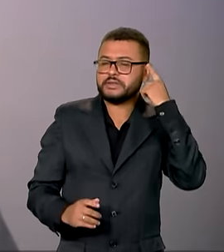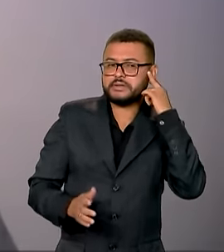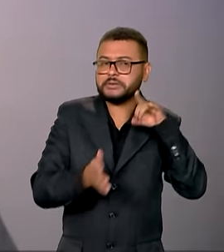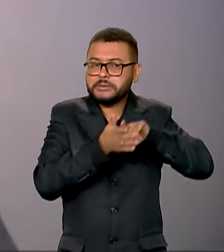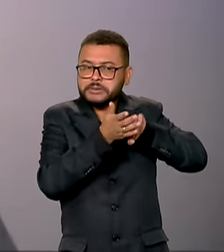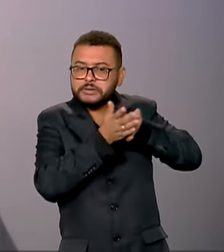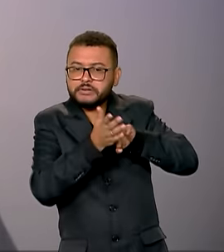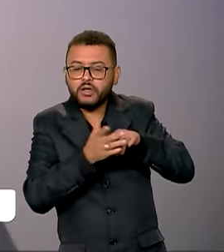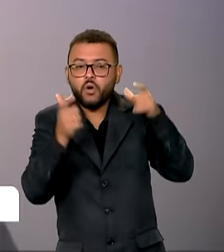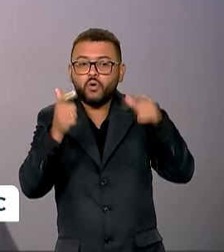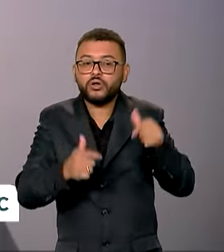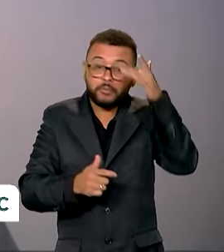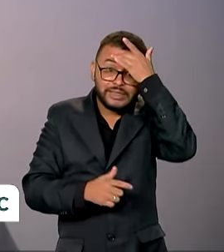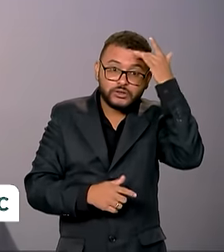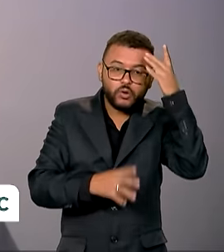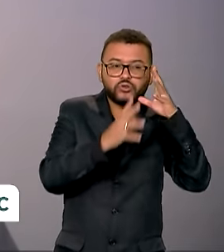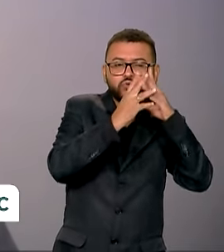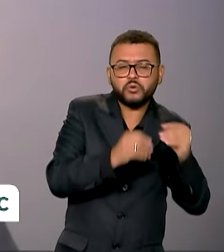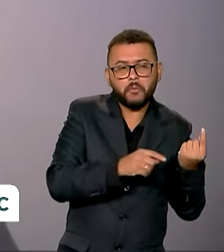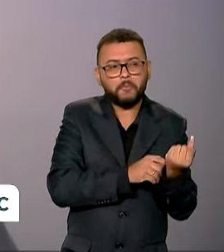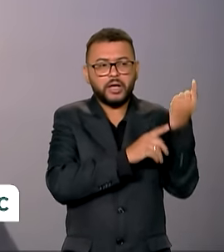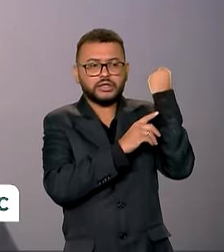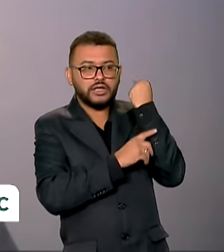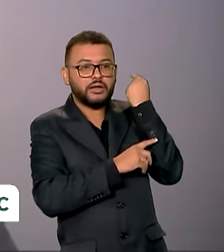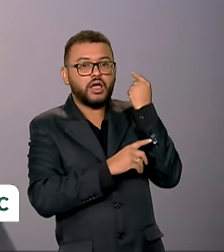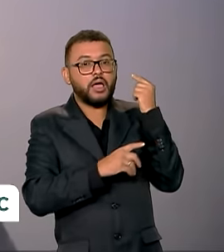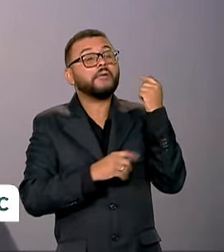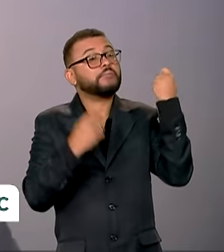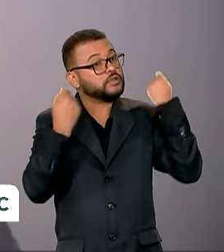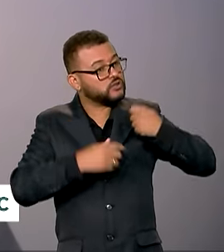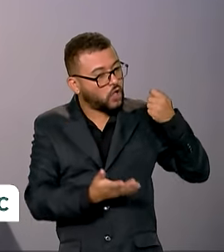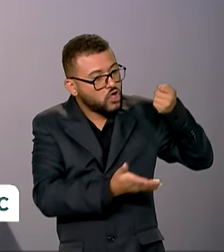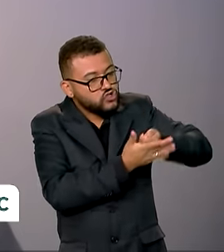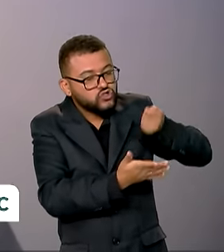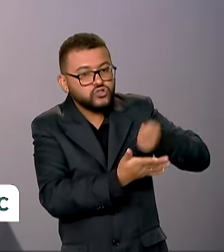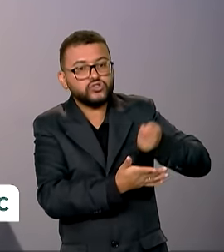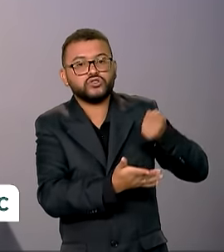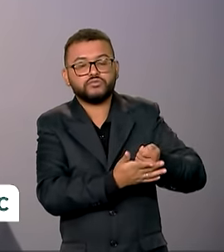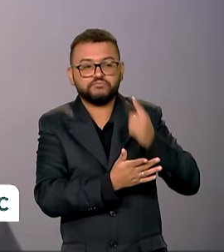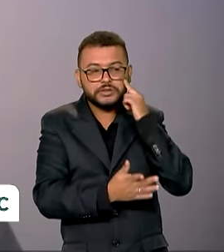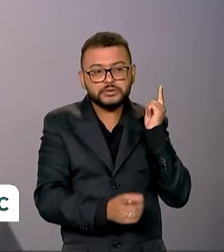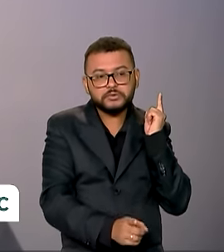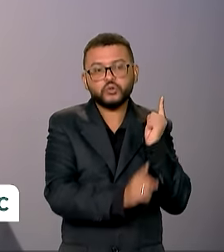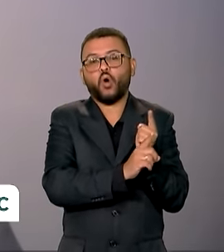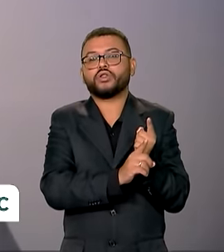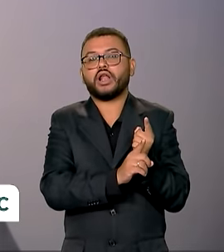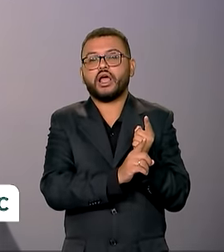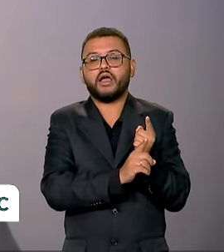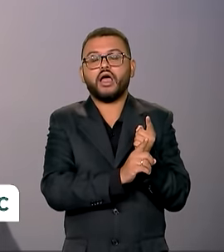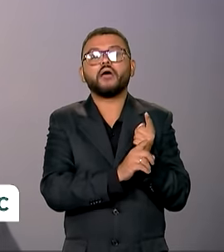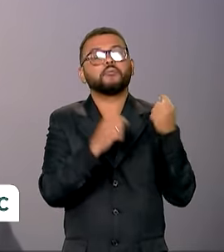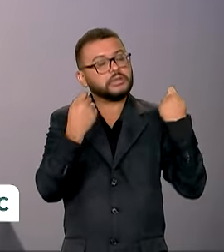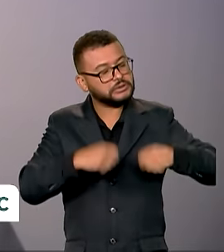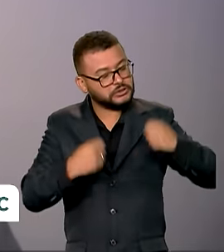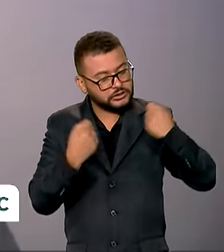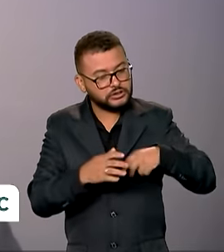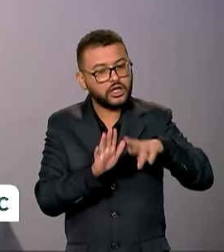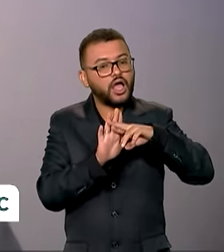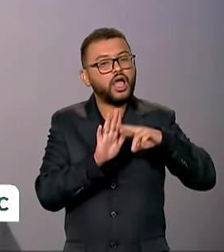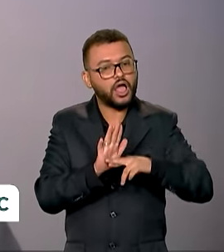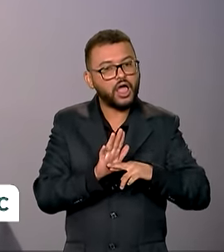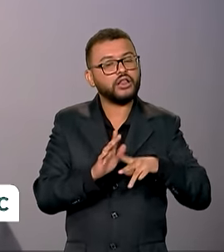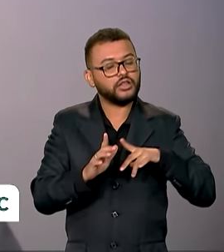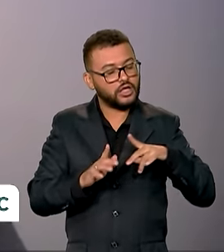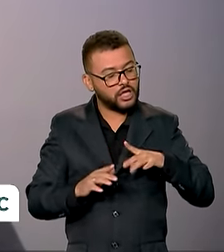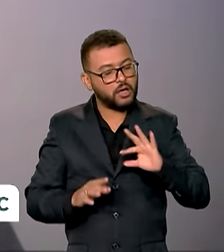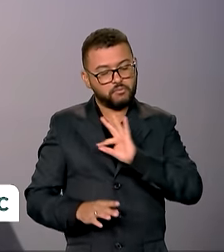um desaparecido, nós temos o dever e a obrigação de buscá-los, inclusive com o apoio das